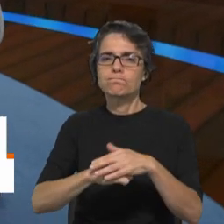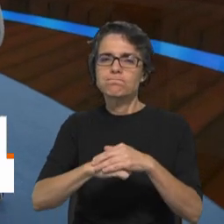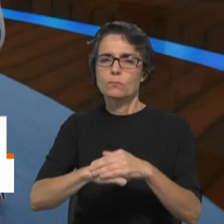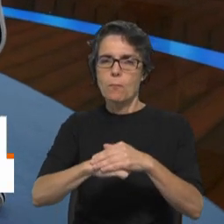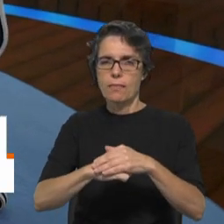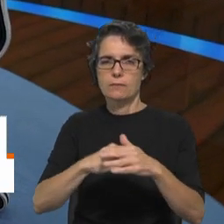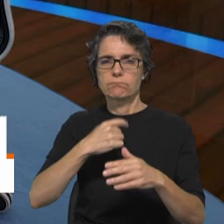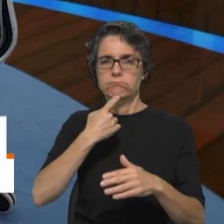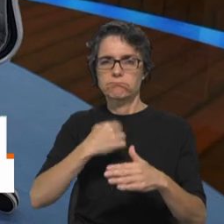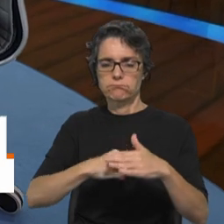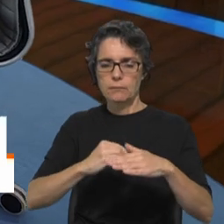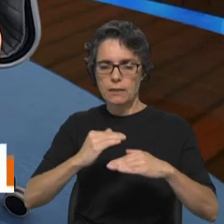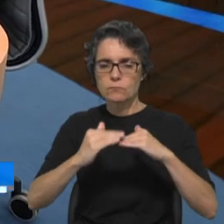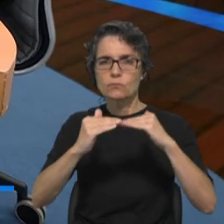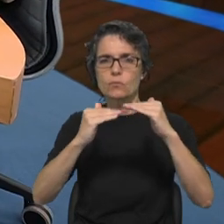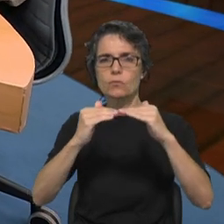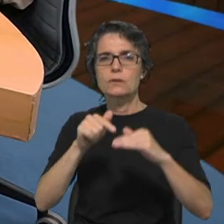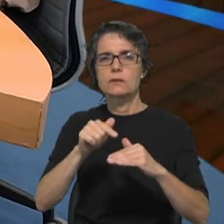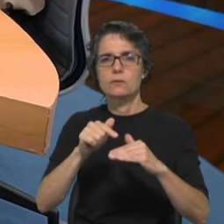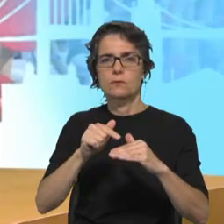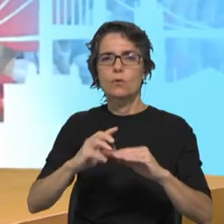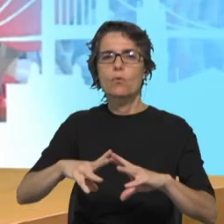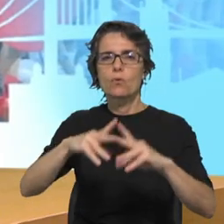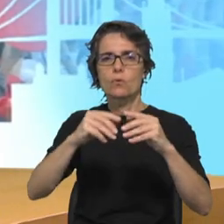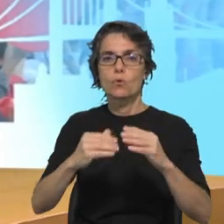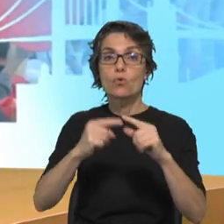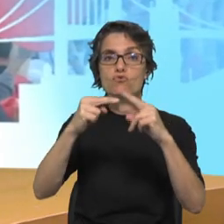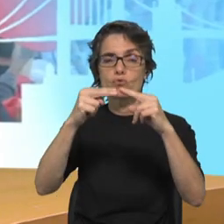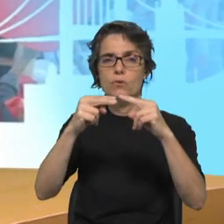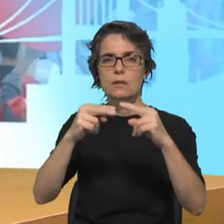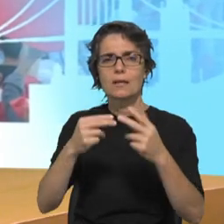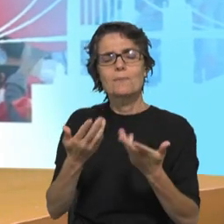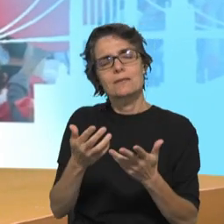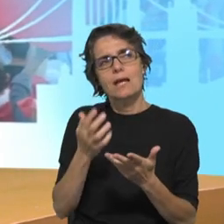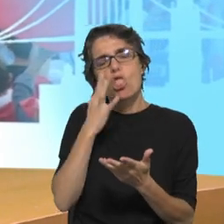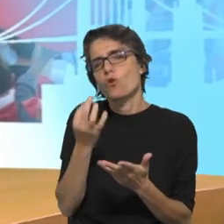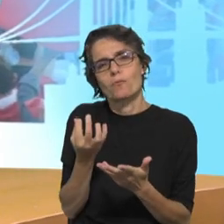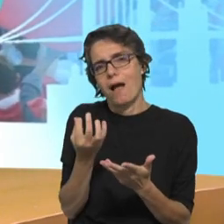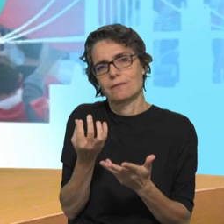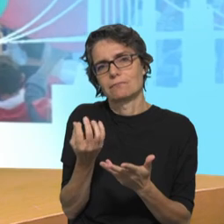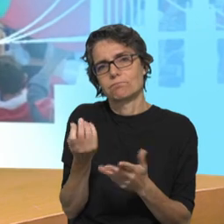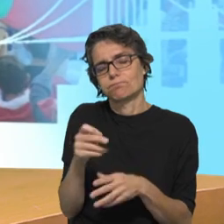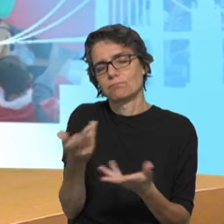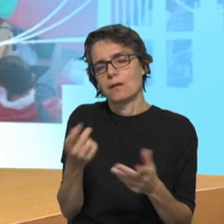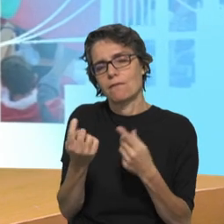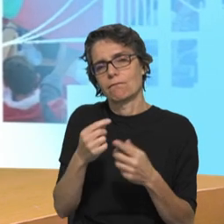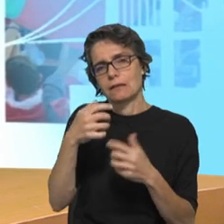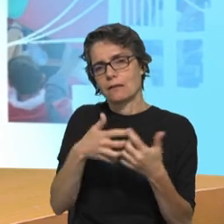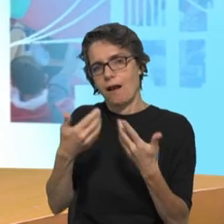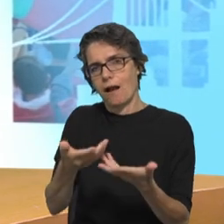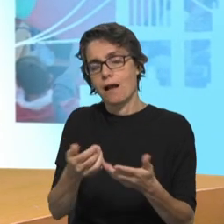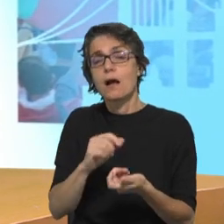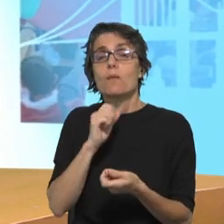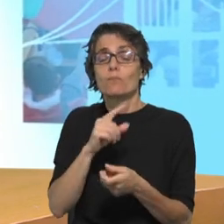Mas é normal de um corpo vivo que se encontra em contextos que também eles vão mudando.